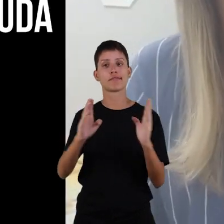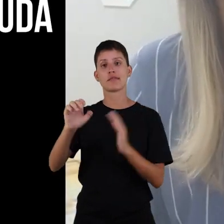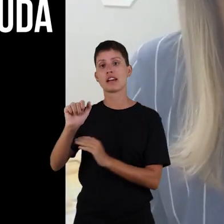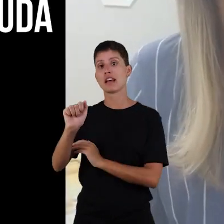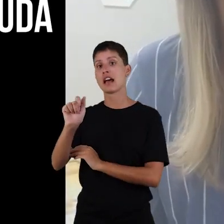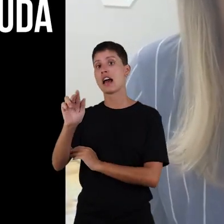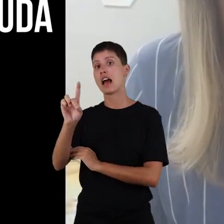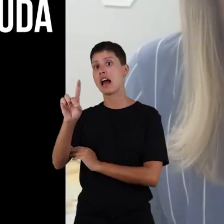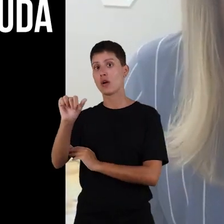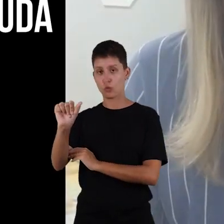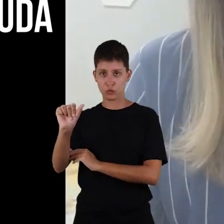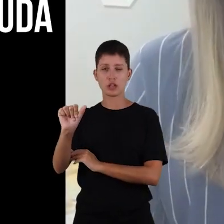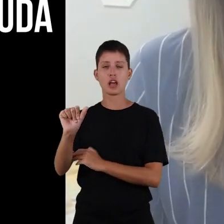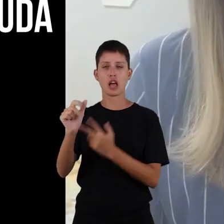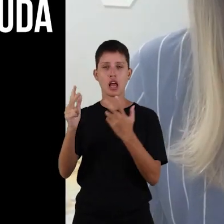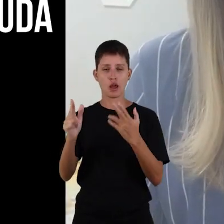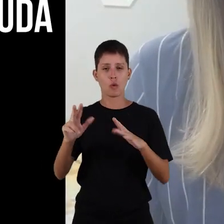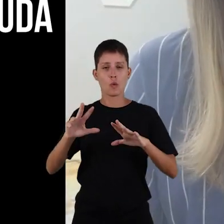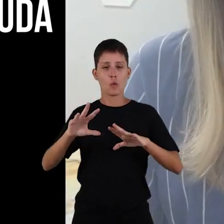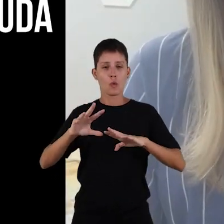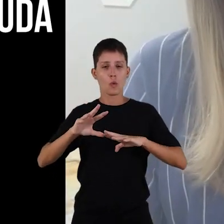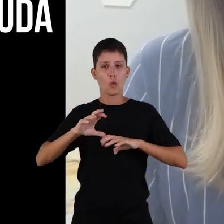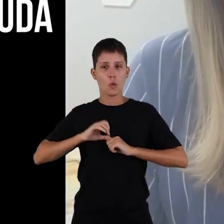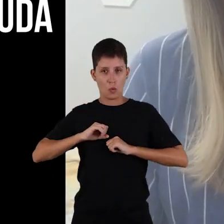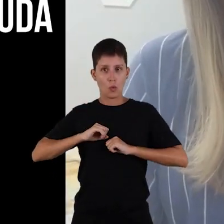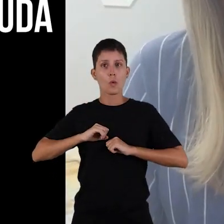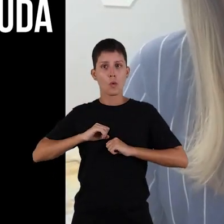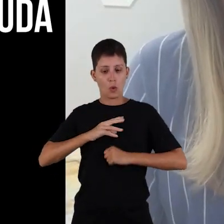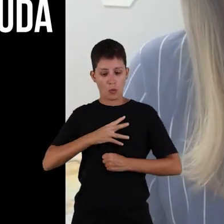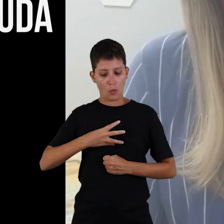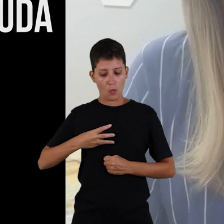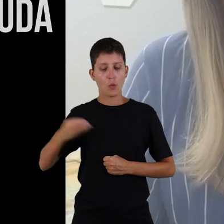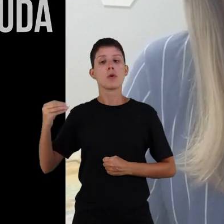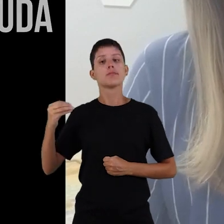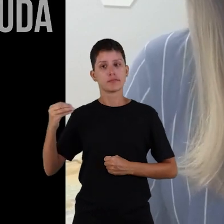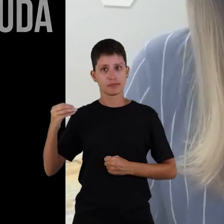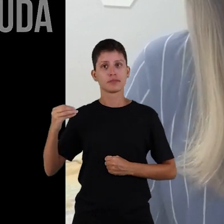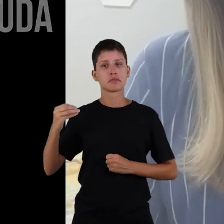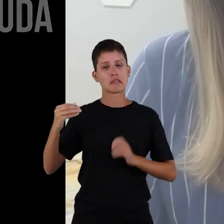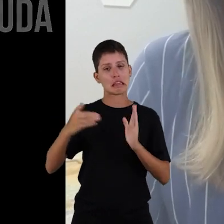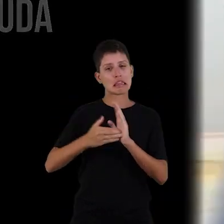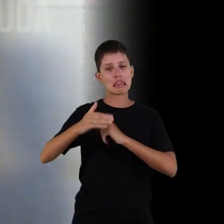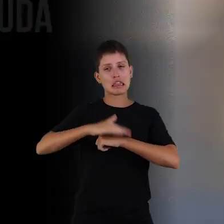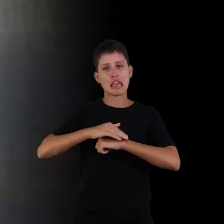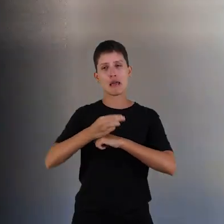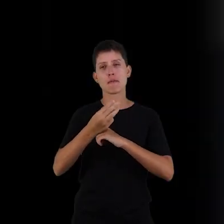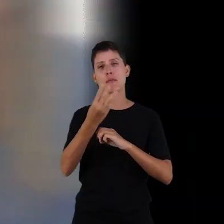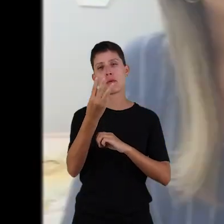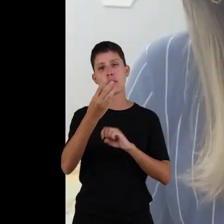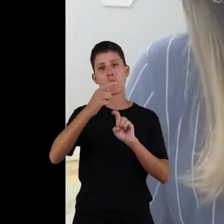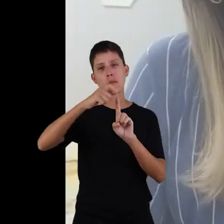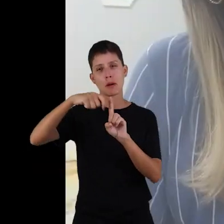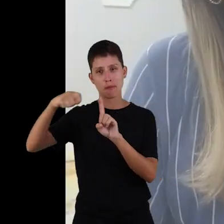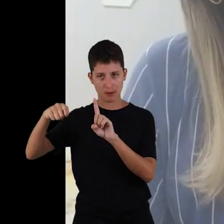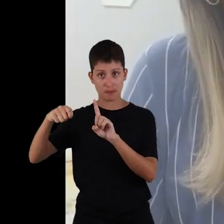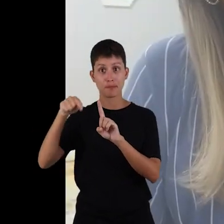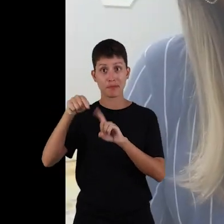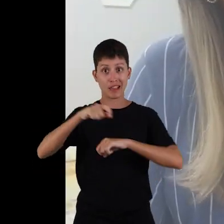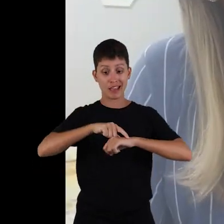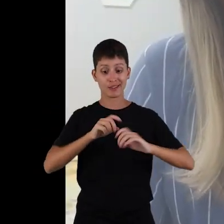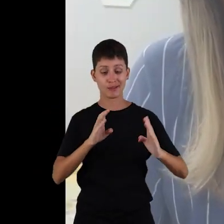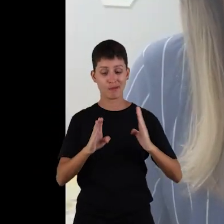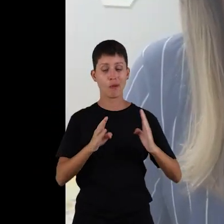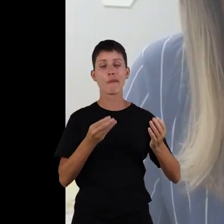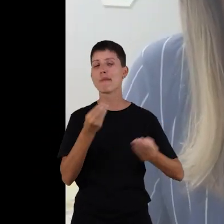justamente desde que o período que o hospedeiro foi infectado pela doença até três meses. Essa fase